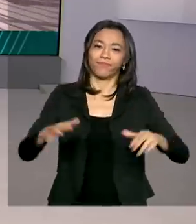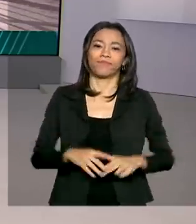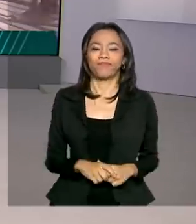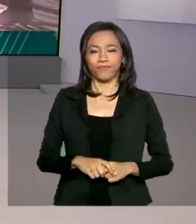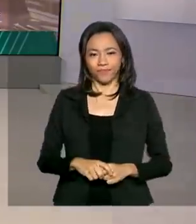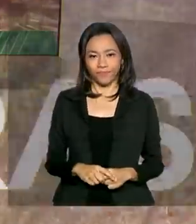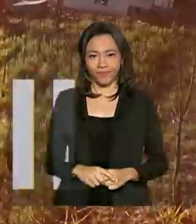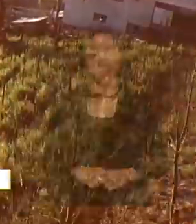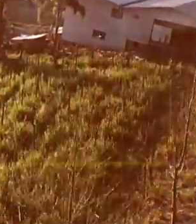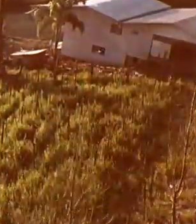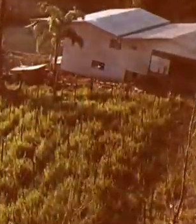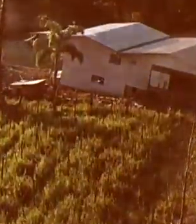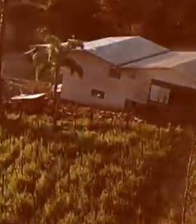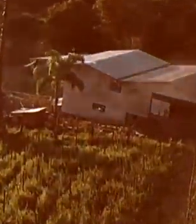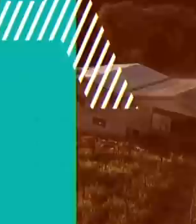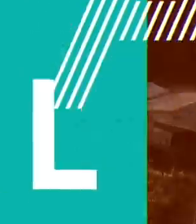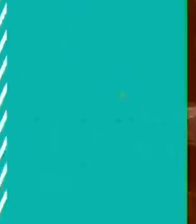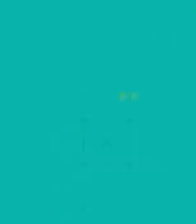agora.